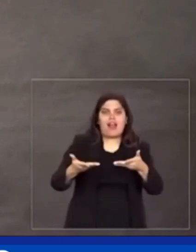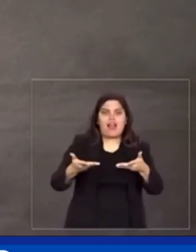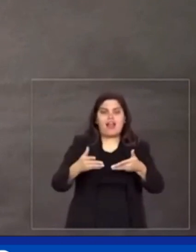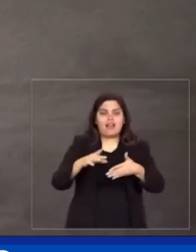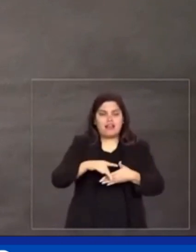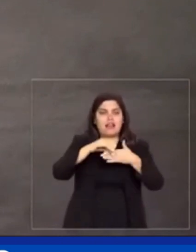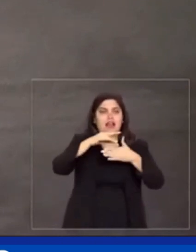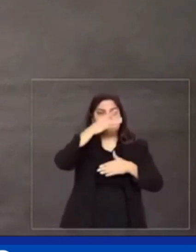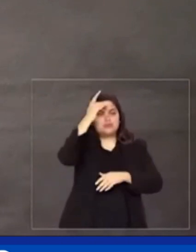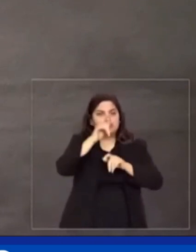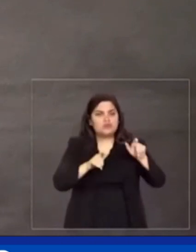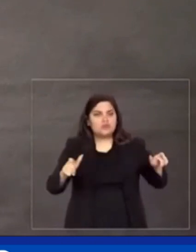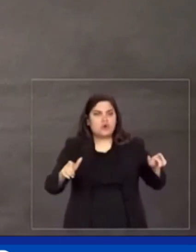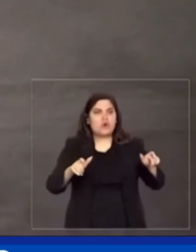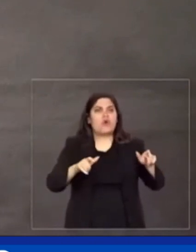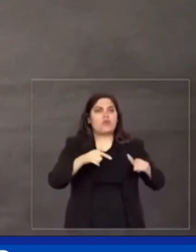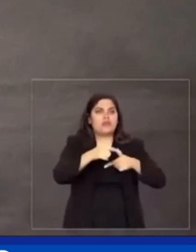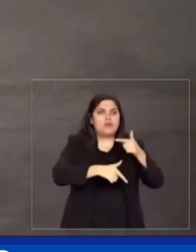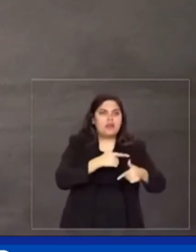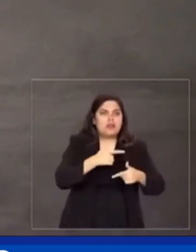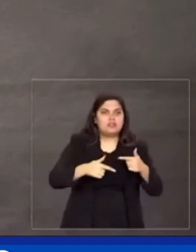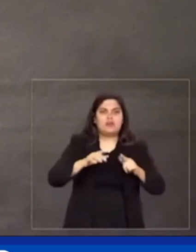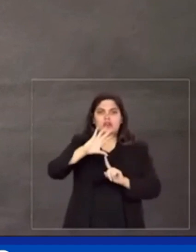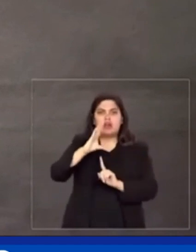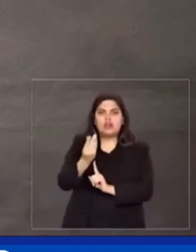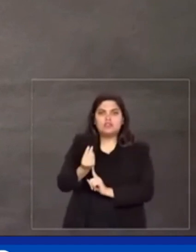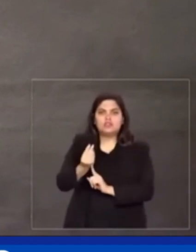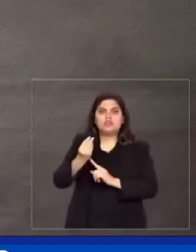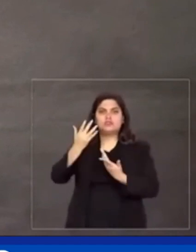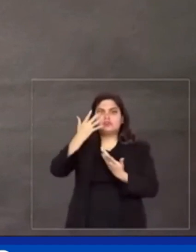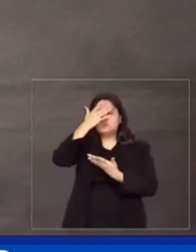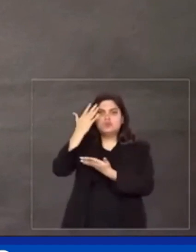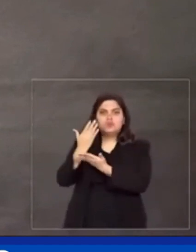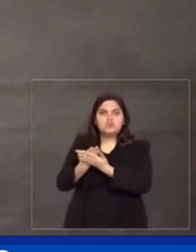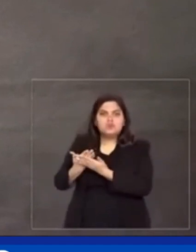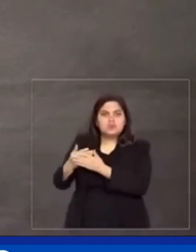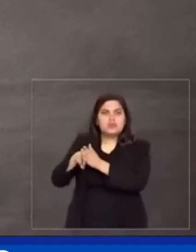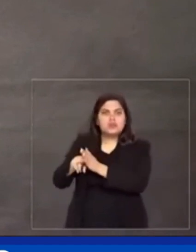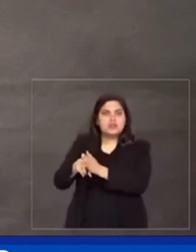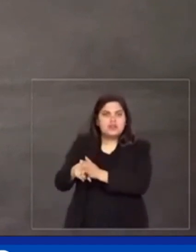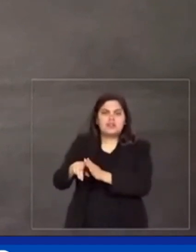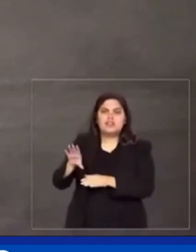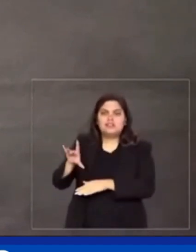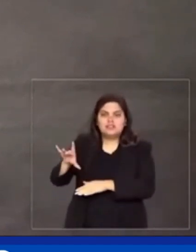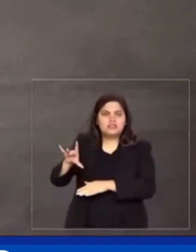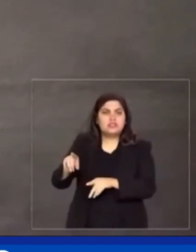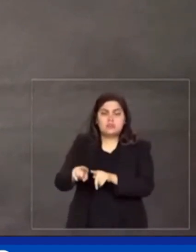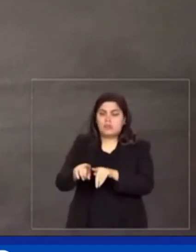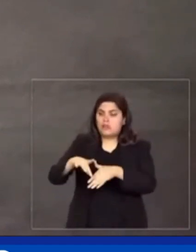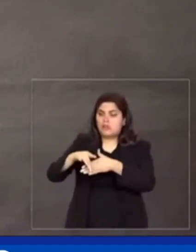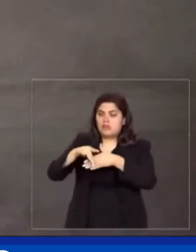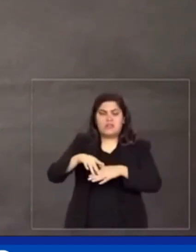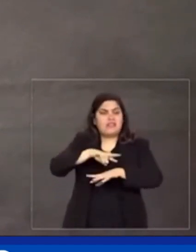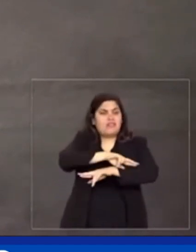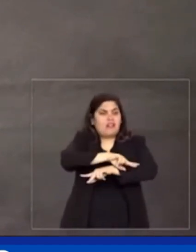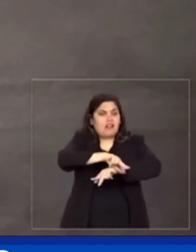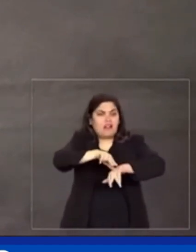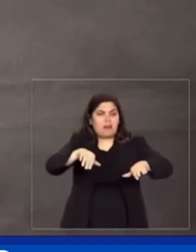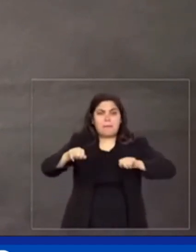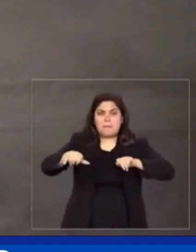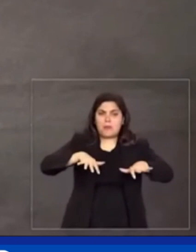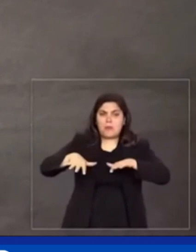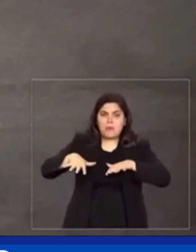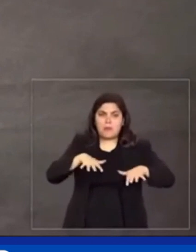trabalhadores, empresários, artistas, intelectuais, cientistas e lideranças dos mais diversos e combativos